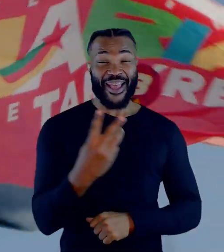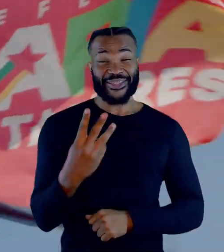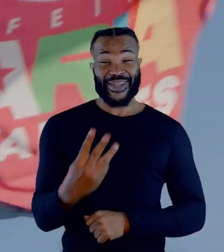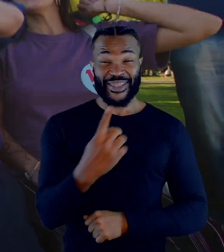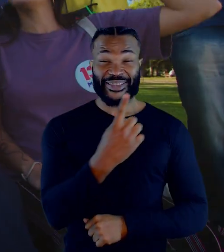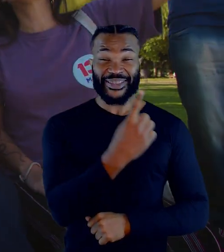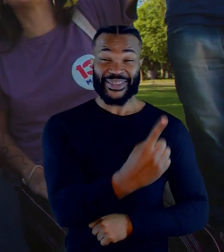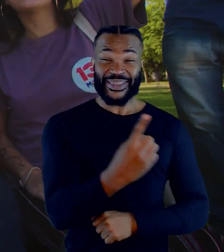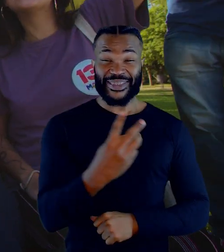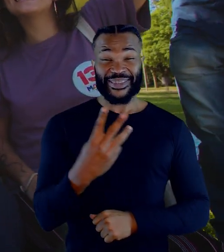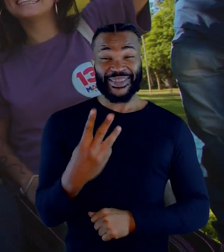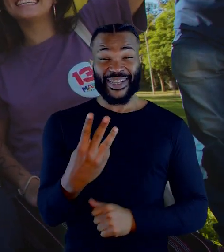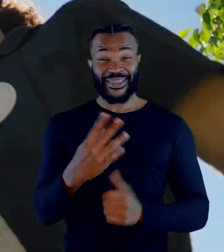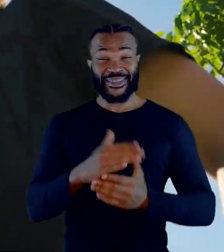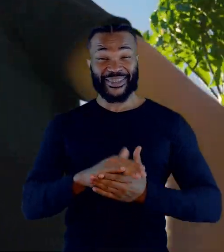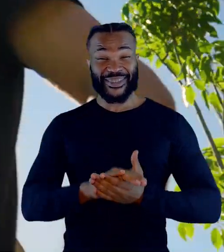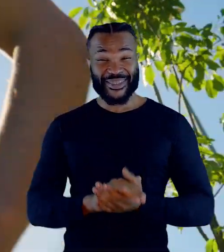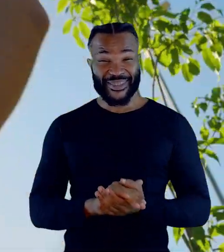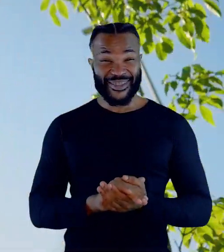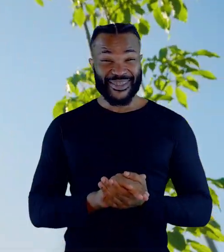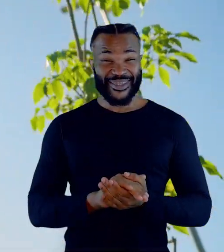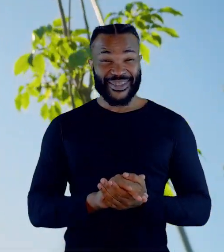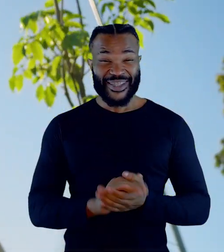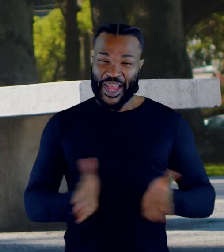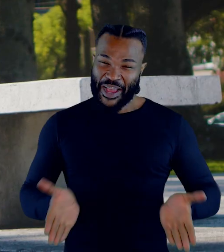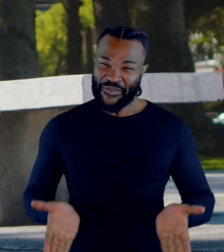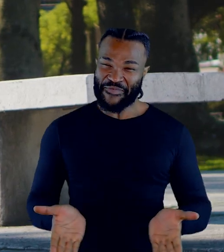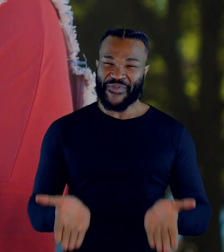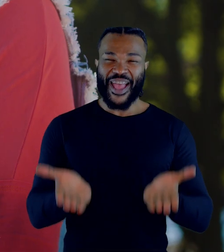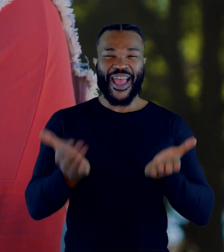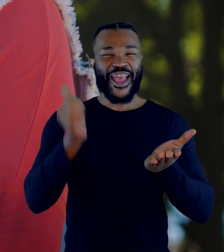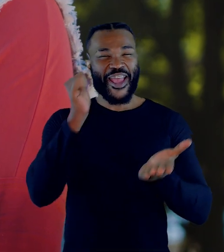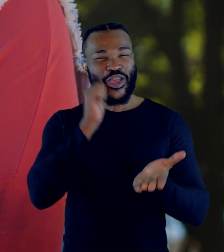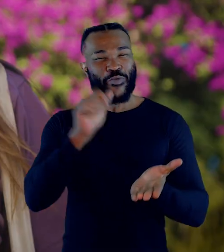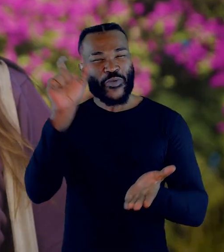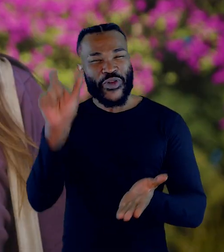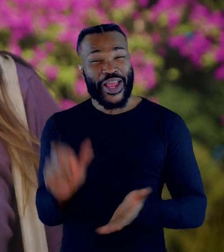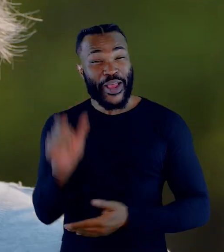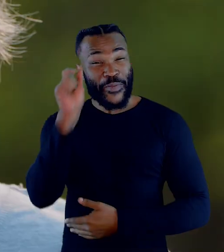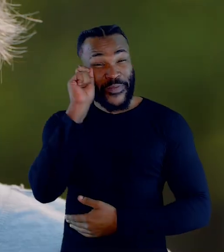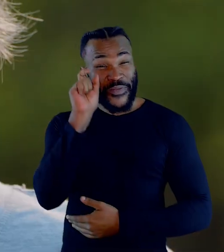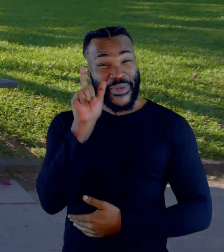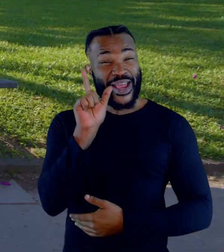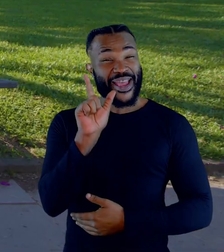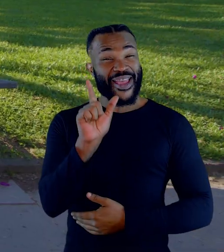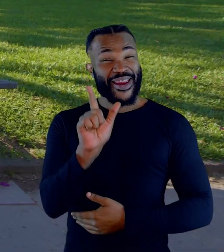É 13! É 13! Vai Maria,